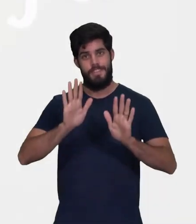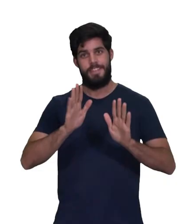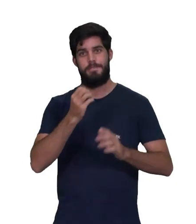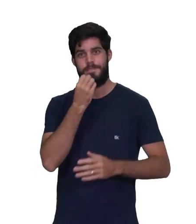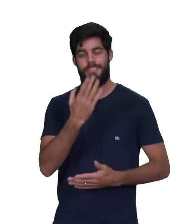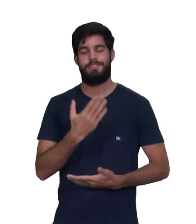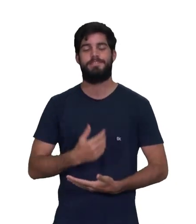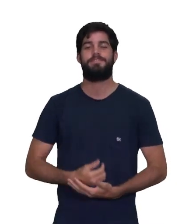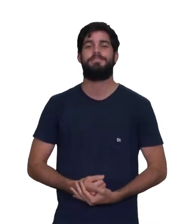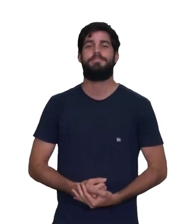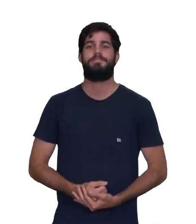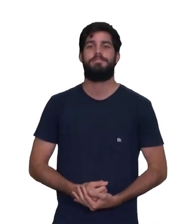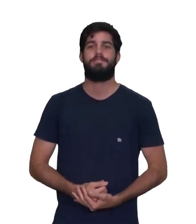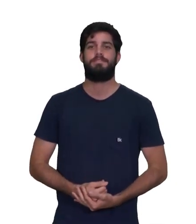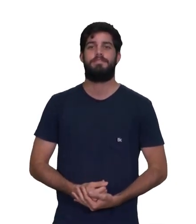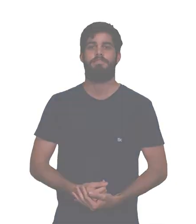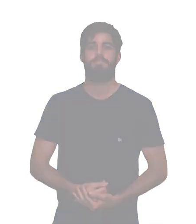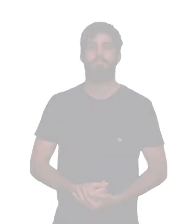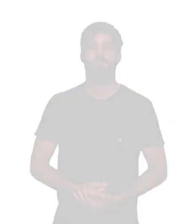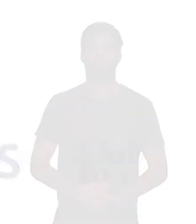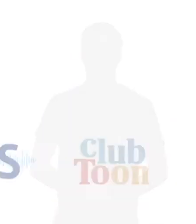até a próxima e fique bem!